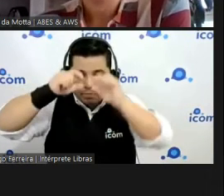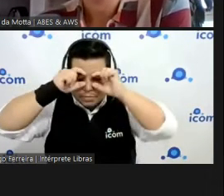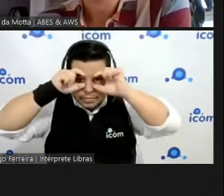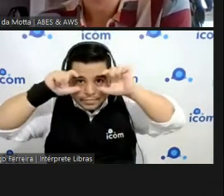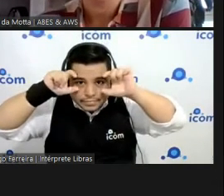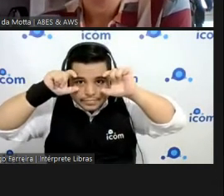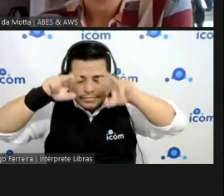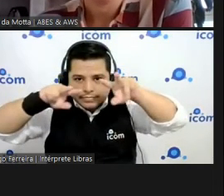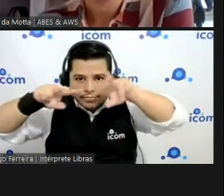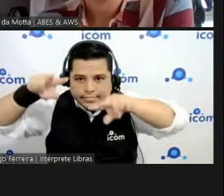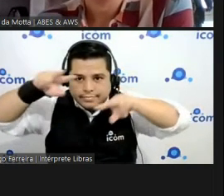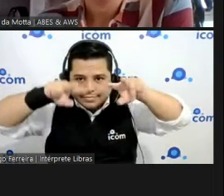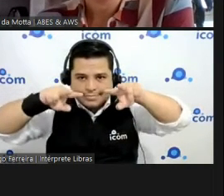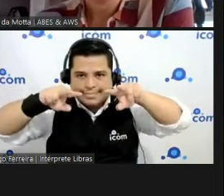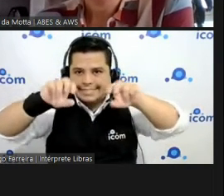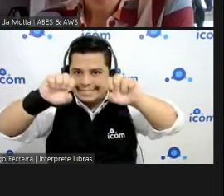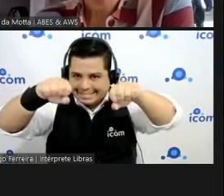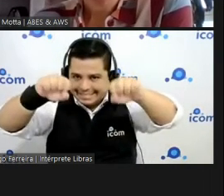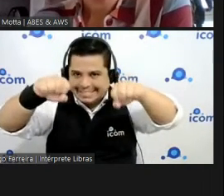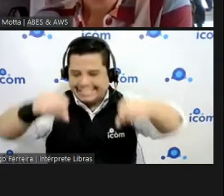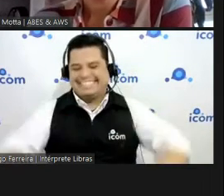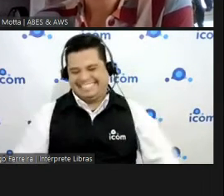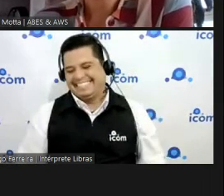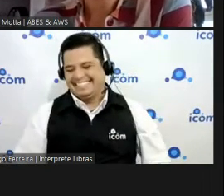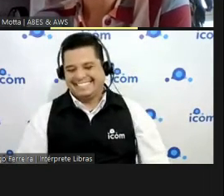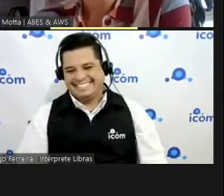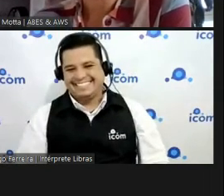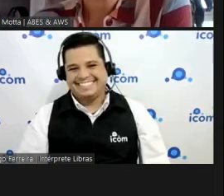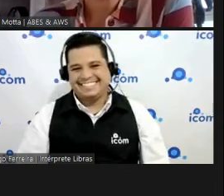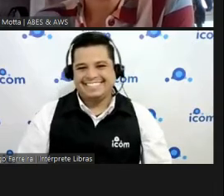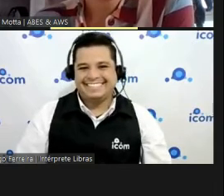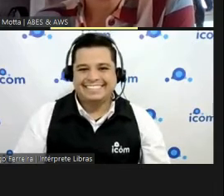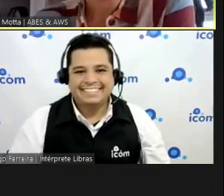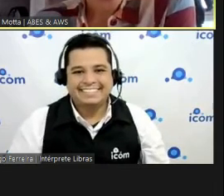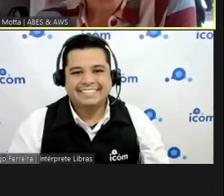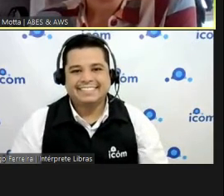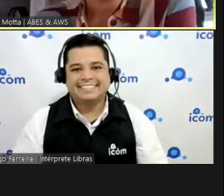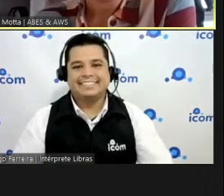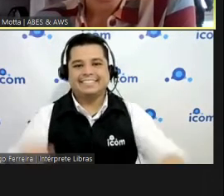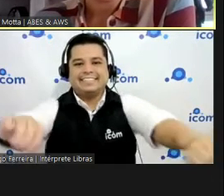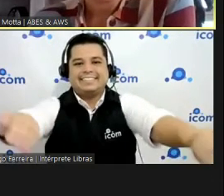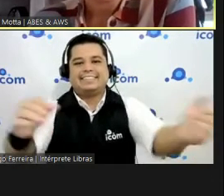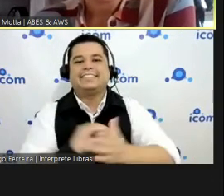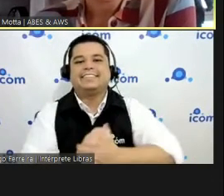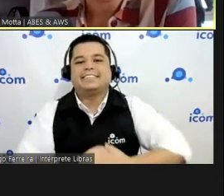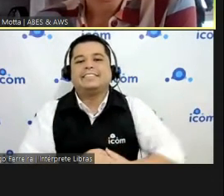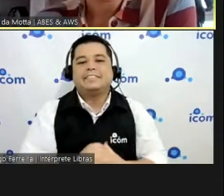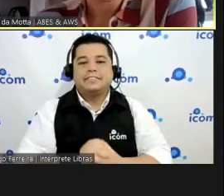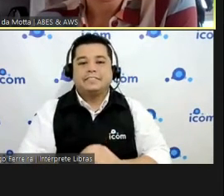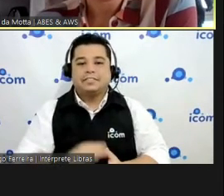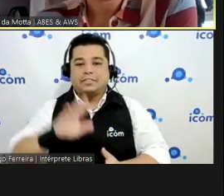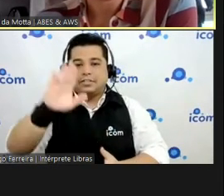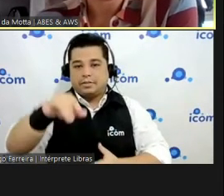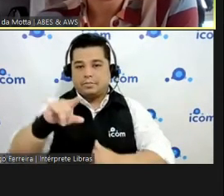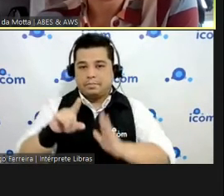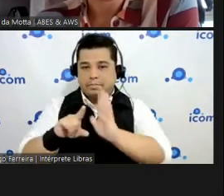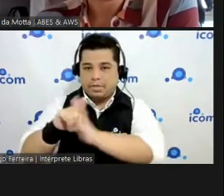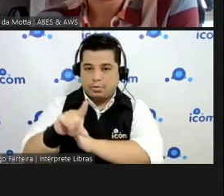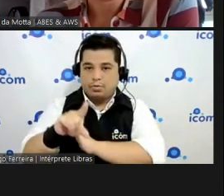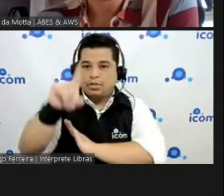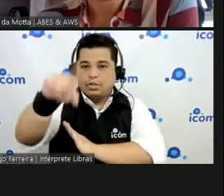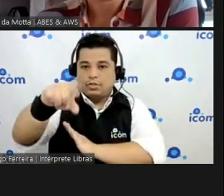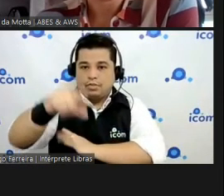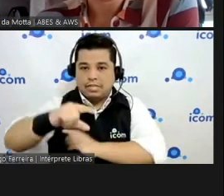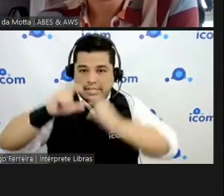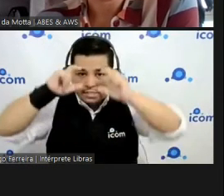a gente fez né? sim e vocês foram vocês foram no DETRAN para